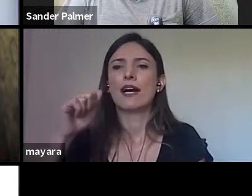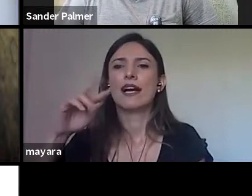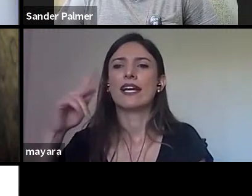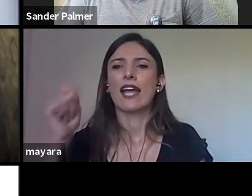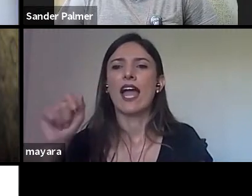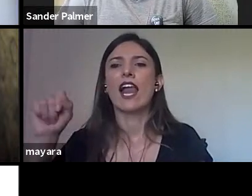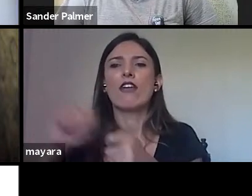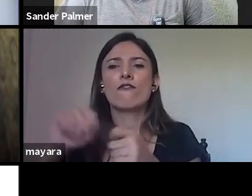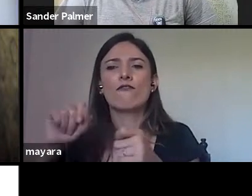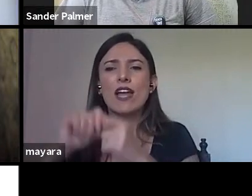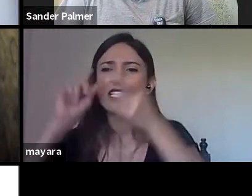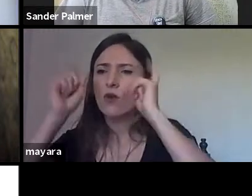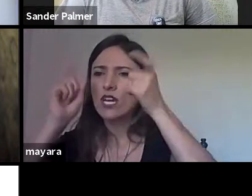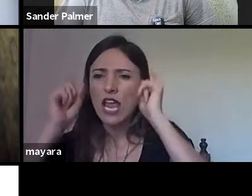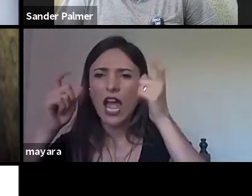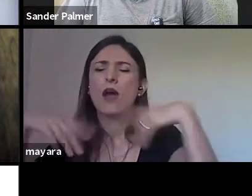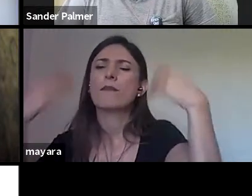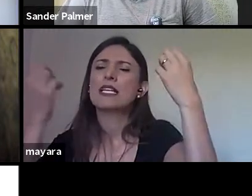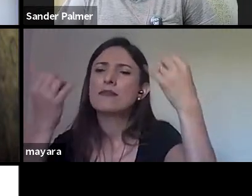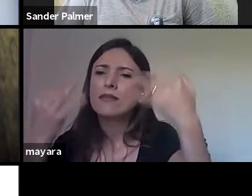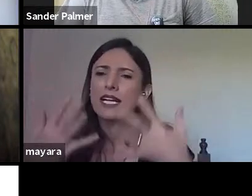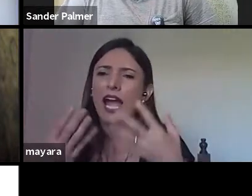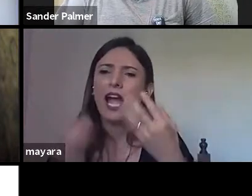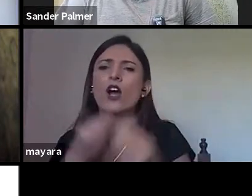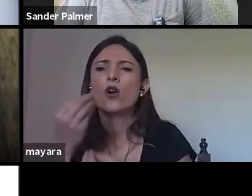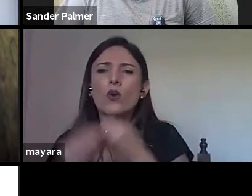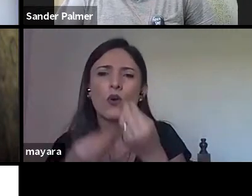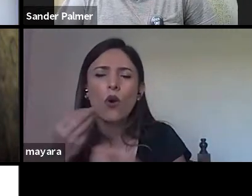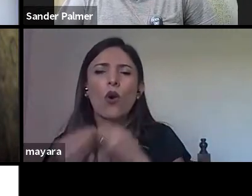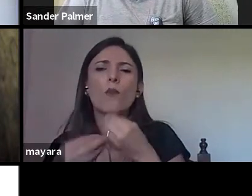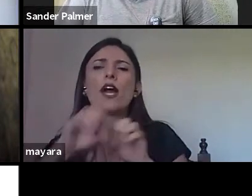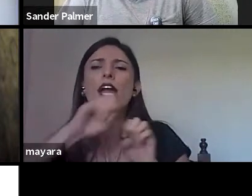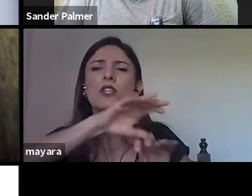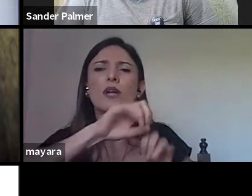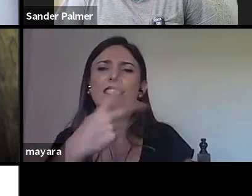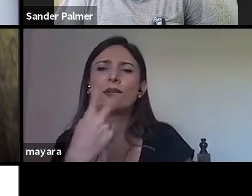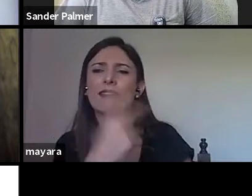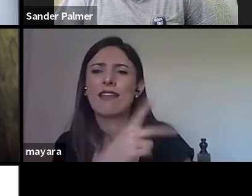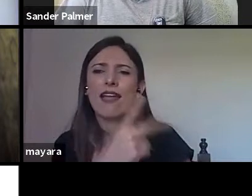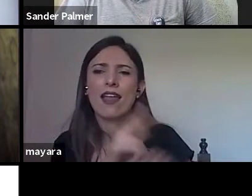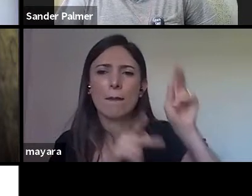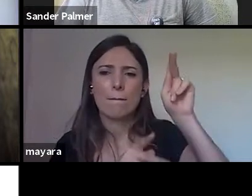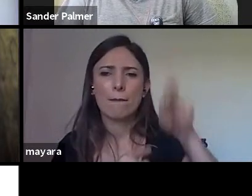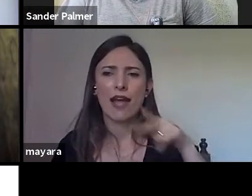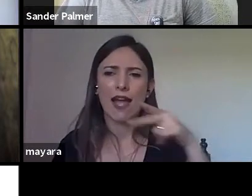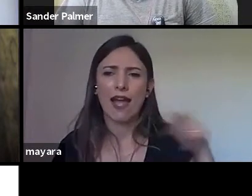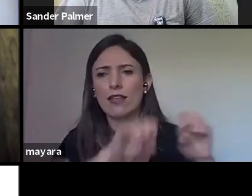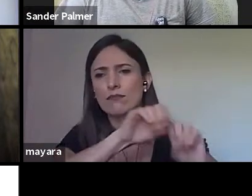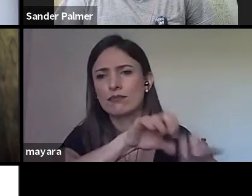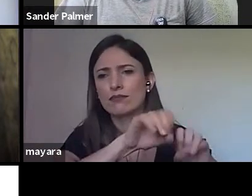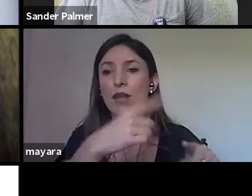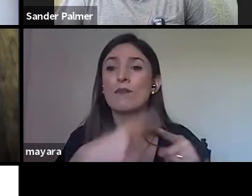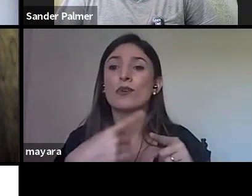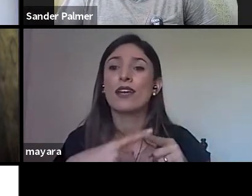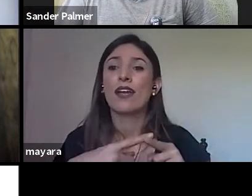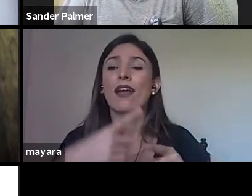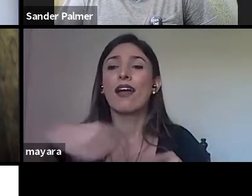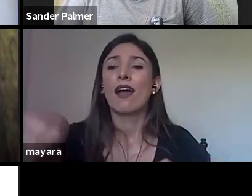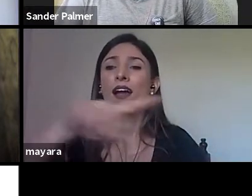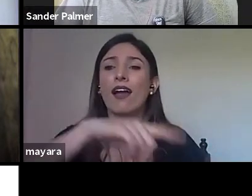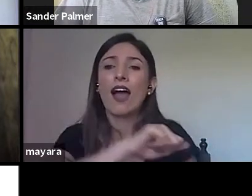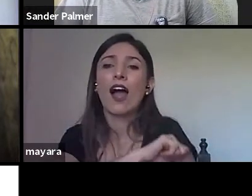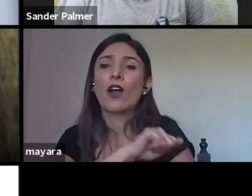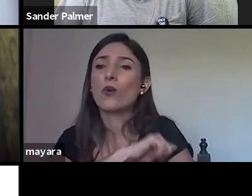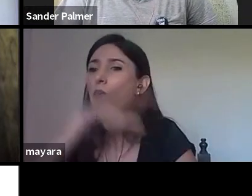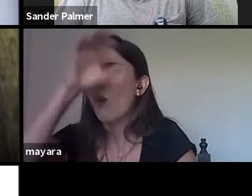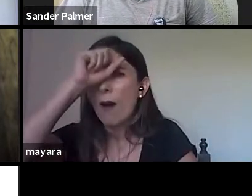da educação desse padre que estava colocando, os alunos, porque eles não estavam aprendendo nada de gramática latina